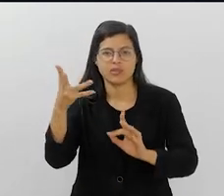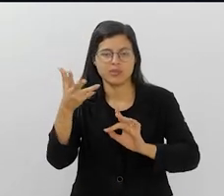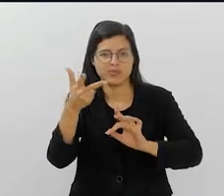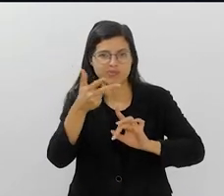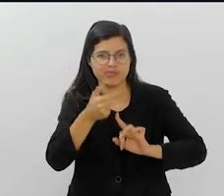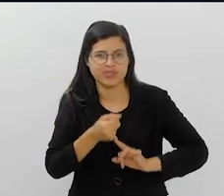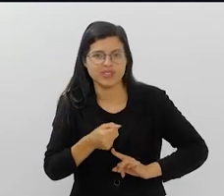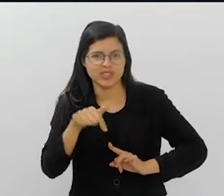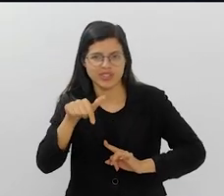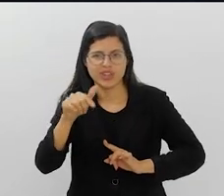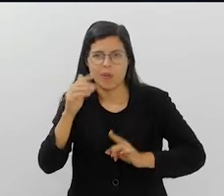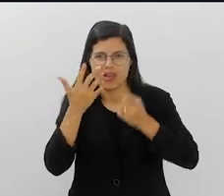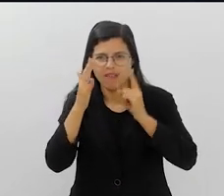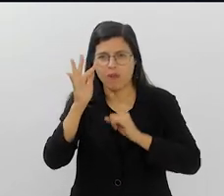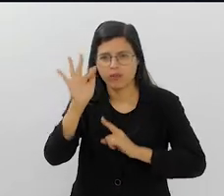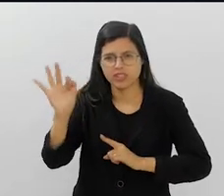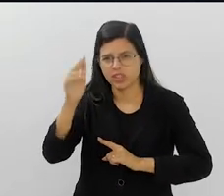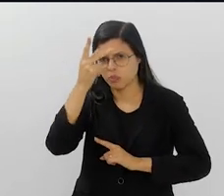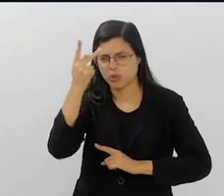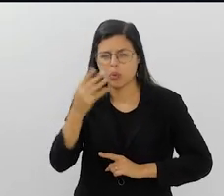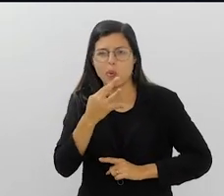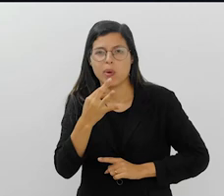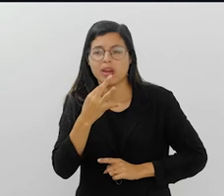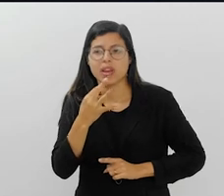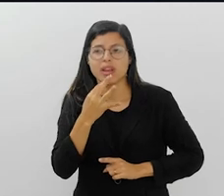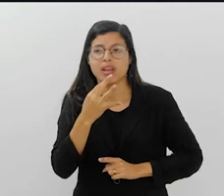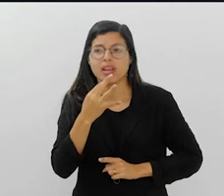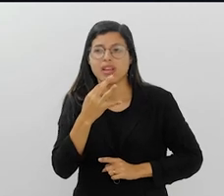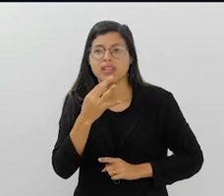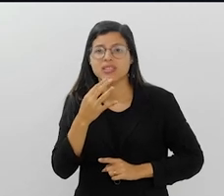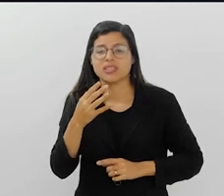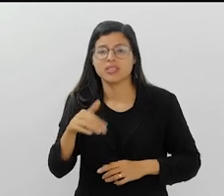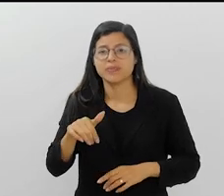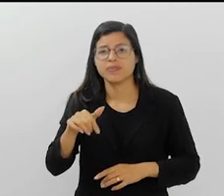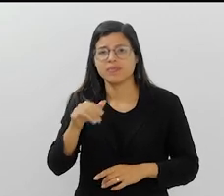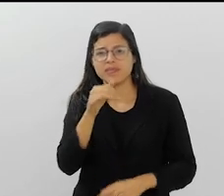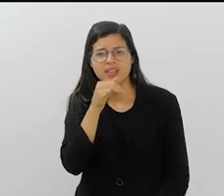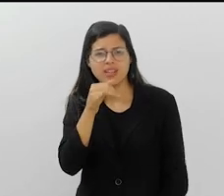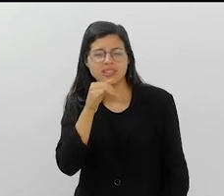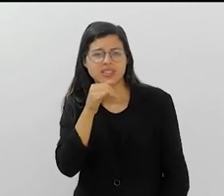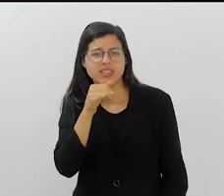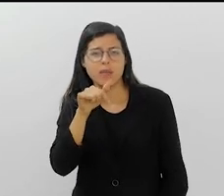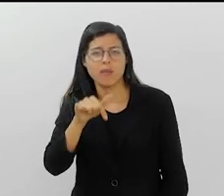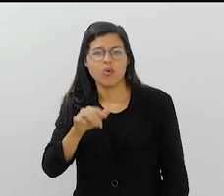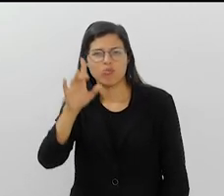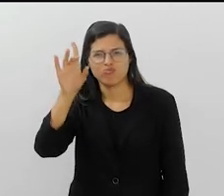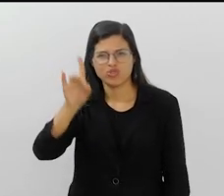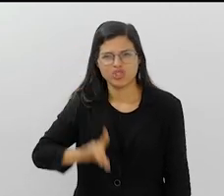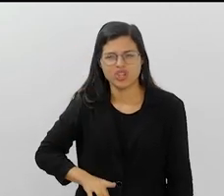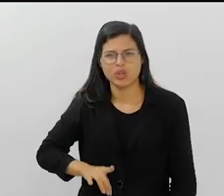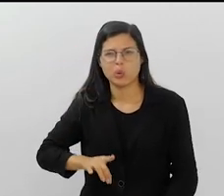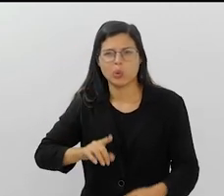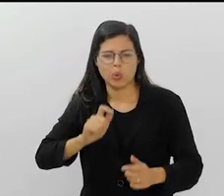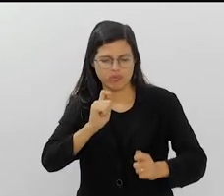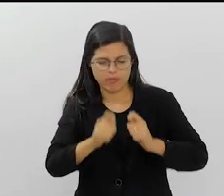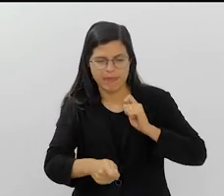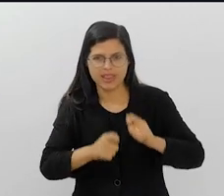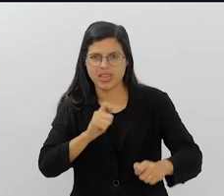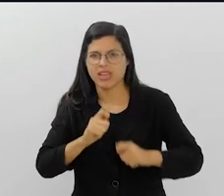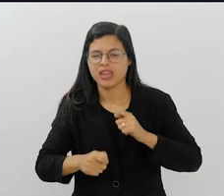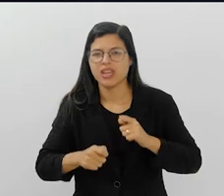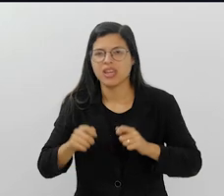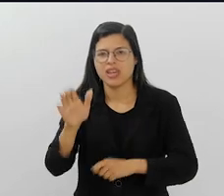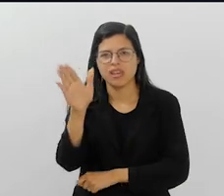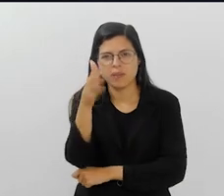artistas. Quando eu falo artista, eu não falo só a classe carnavalística. Eu falo mestre-sala, porta-bandeira, diretores de bateria, né?